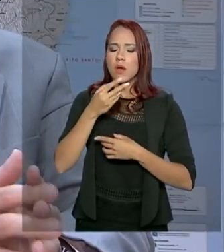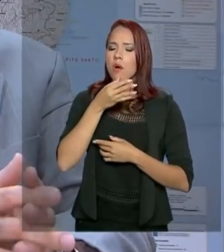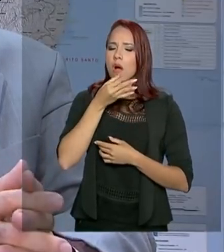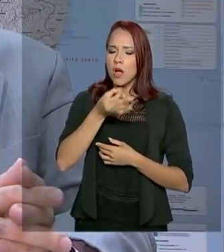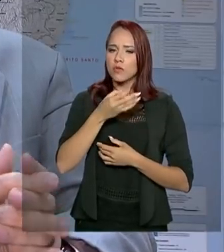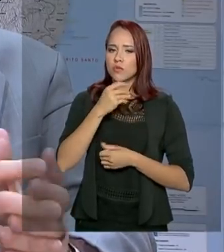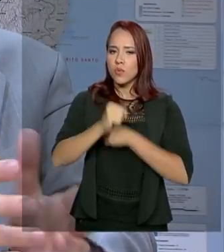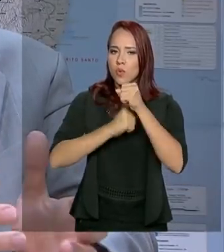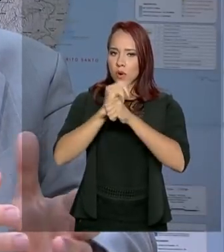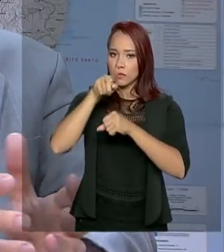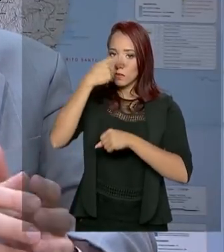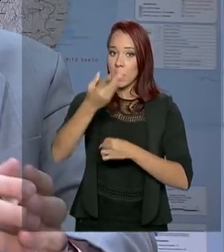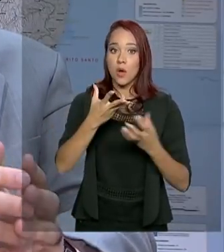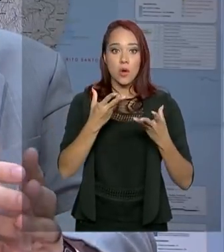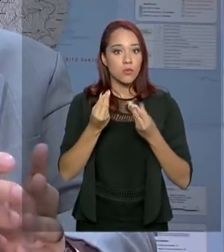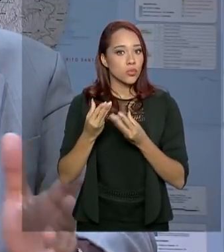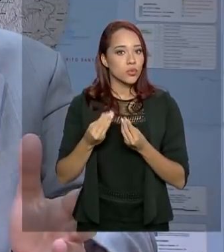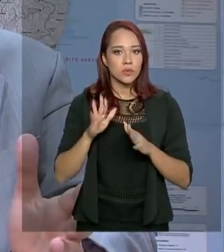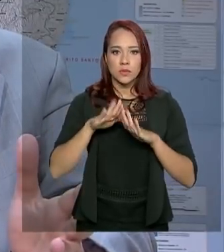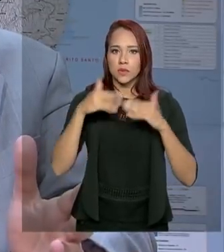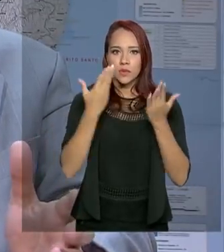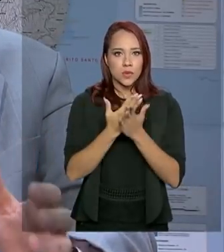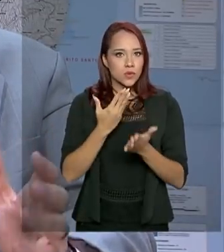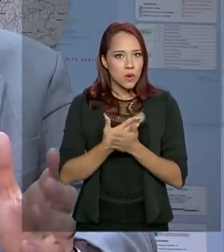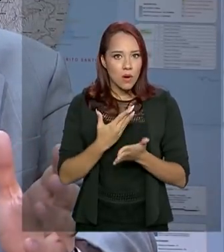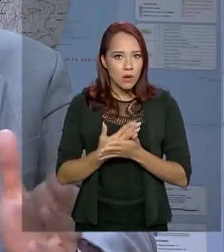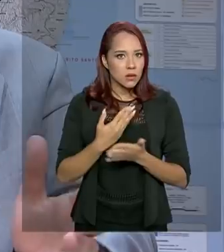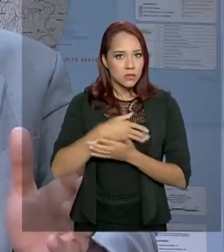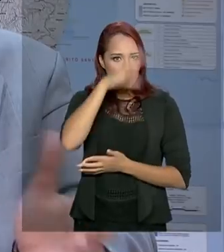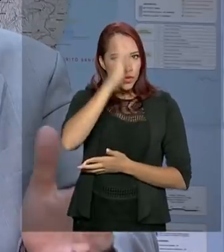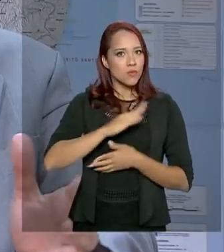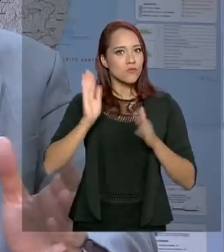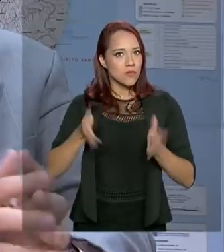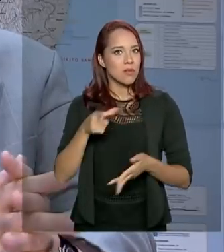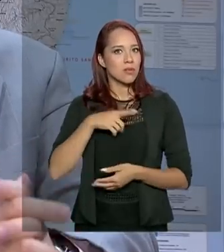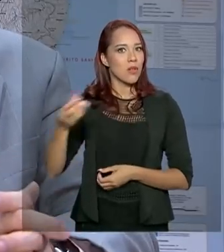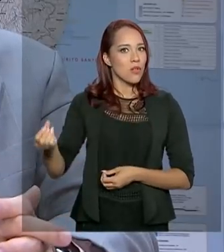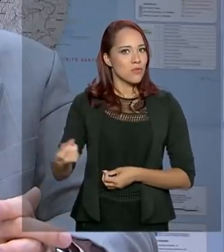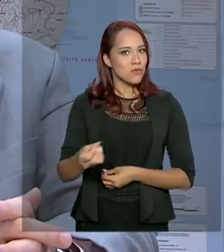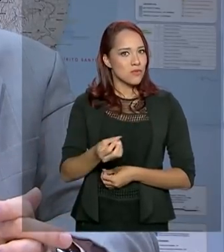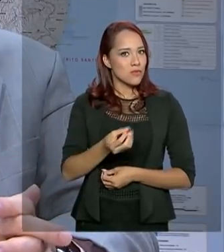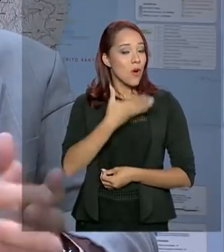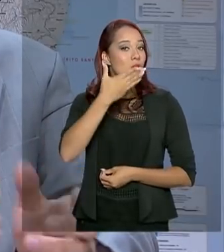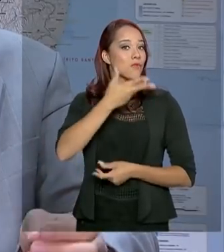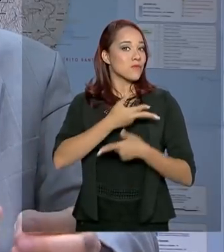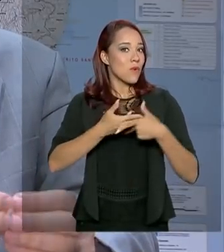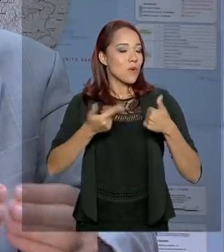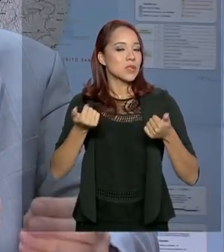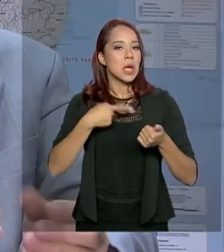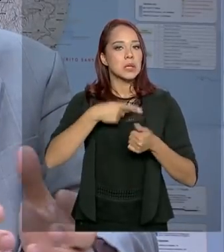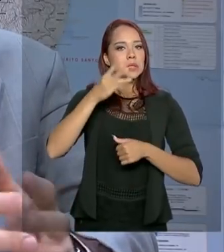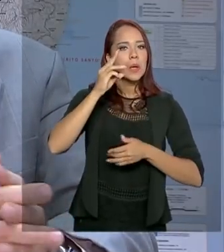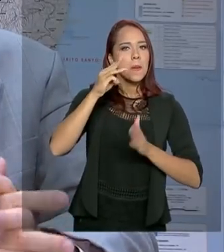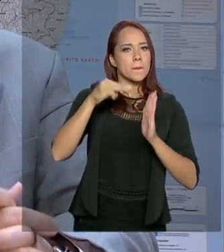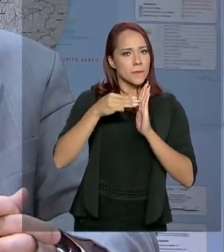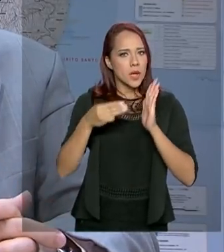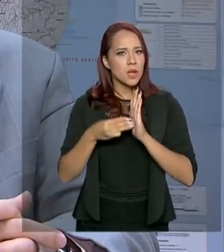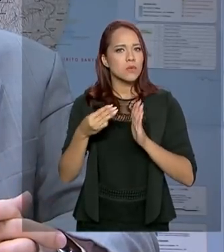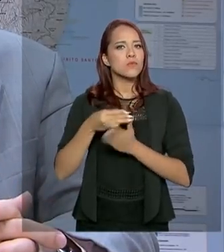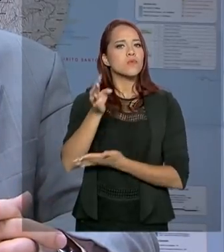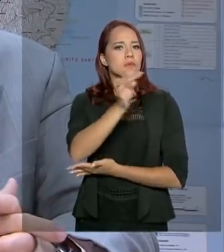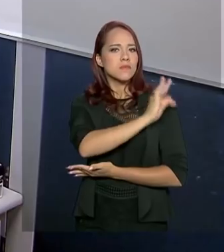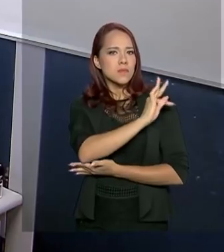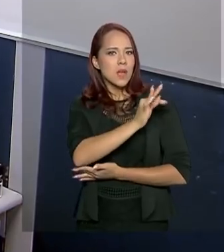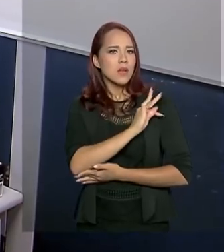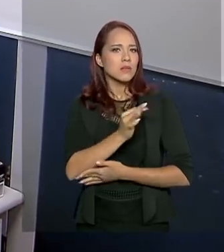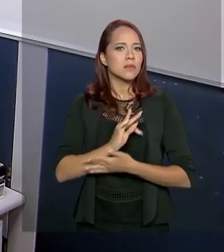vem, muitas escolas, a grande maioria das escolas no Brasil, já vai ter uma nova realidade em termos de método e técnica de alfabetizar as